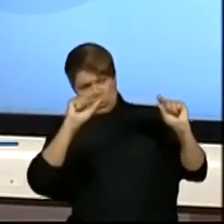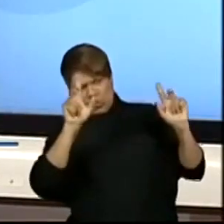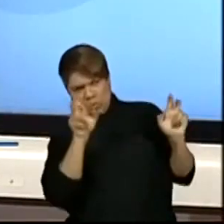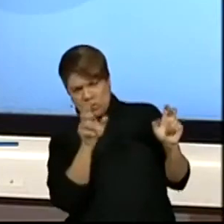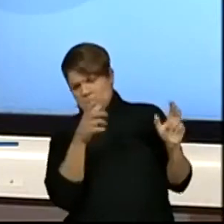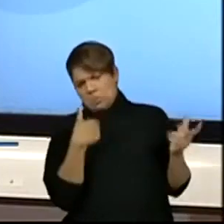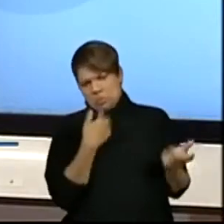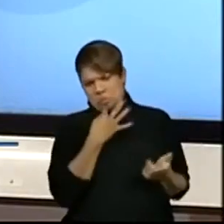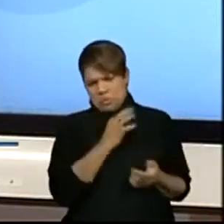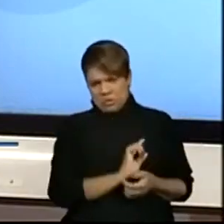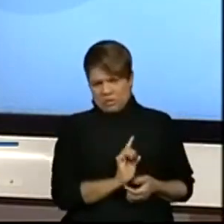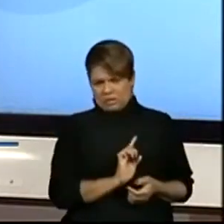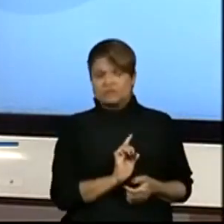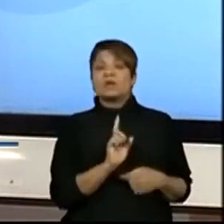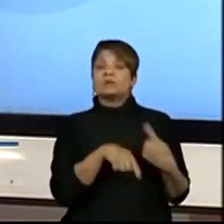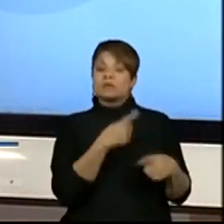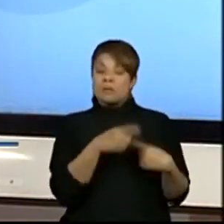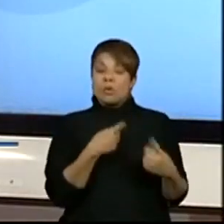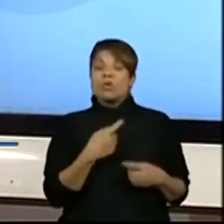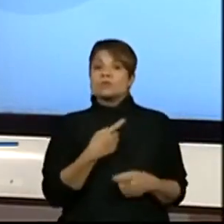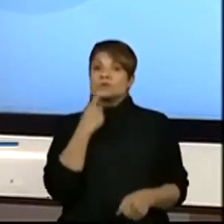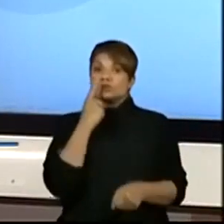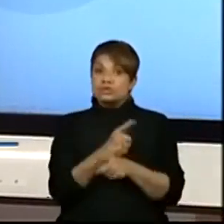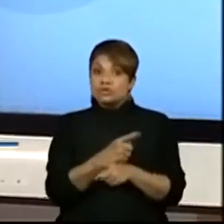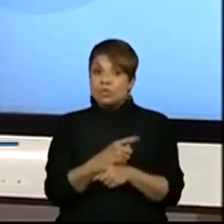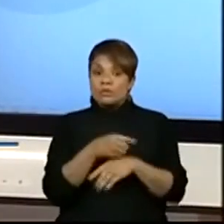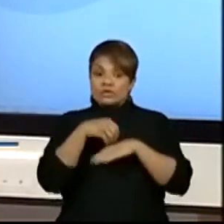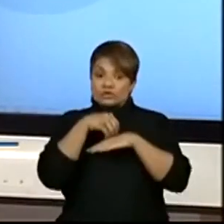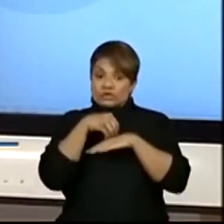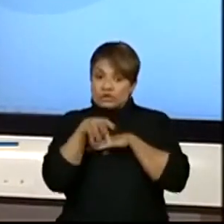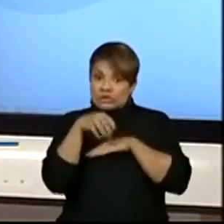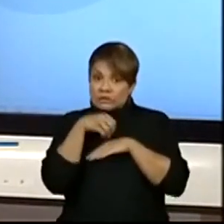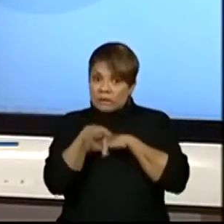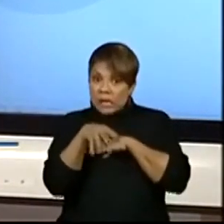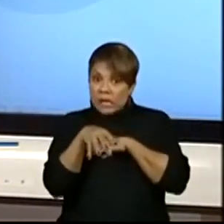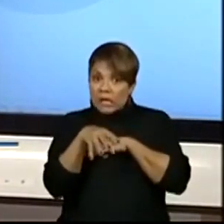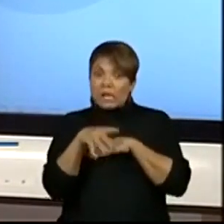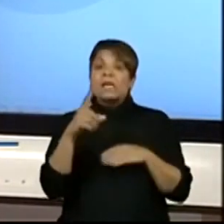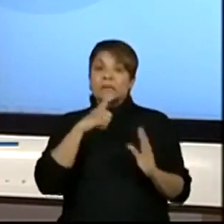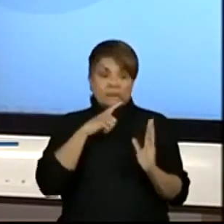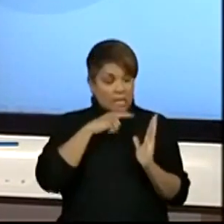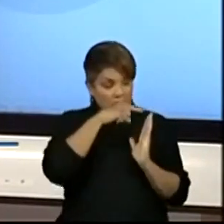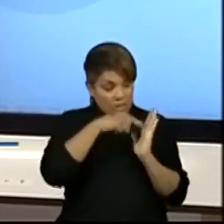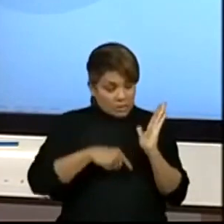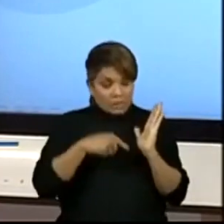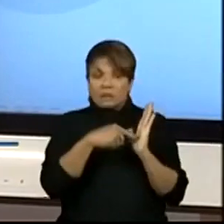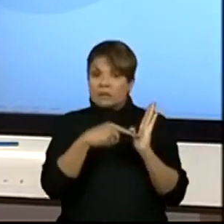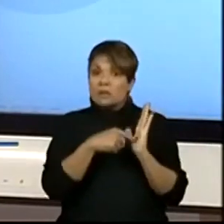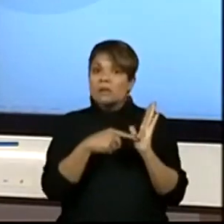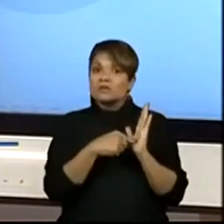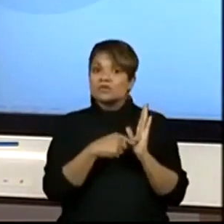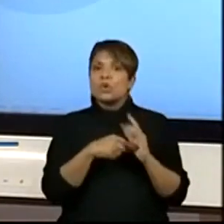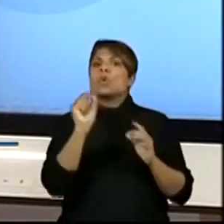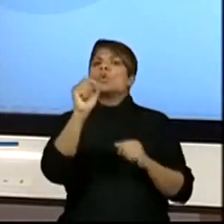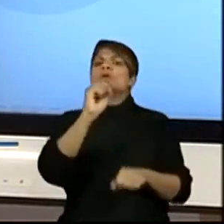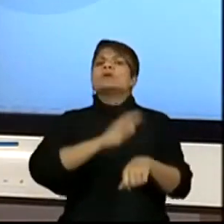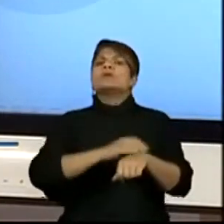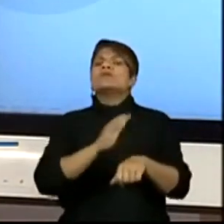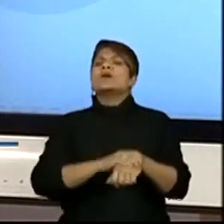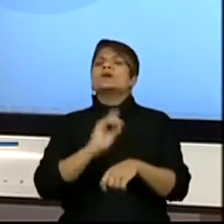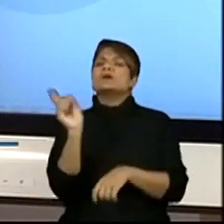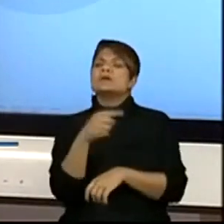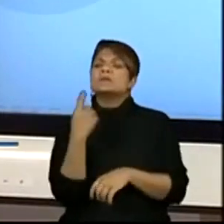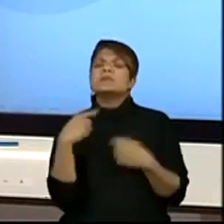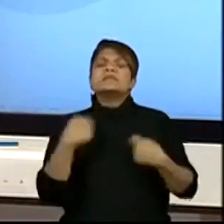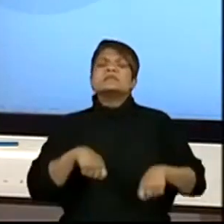e descobrir dicas que podem estar no próprio texto, o que fazemos